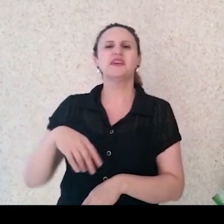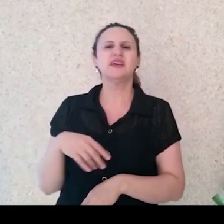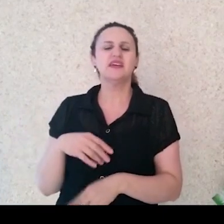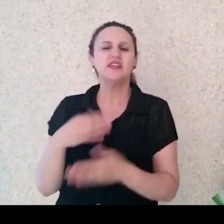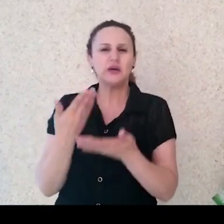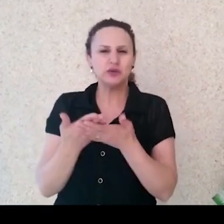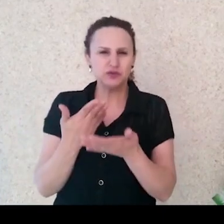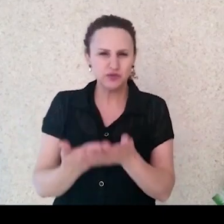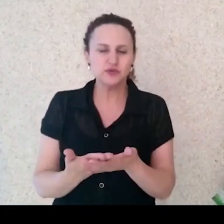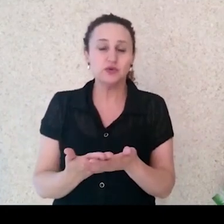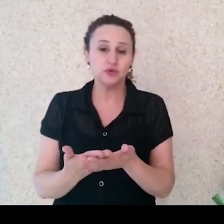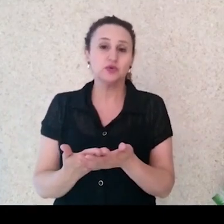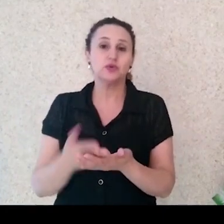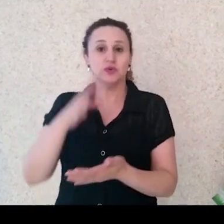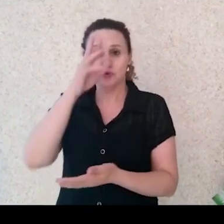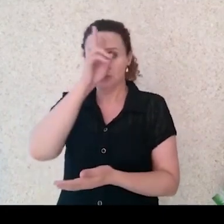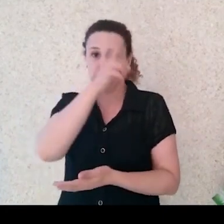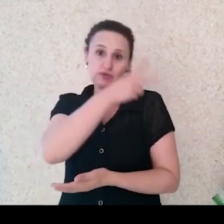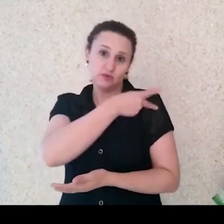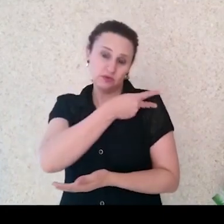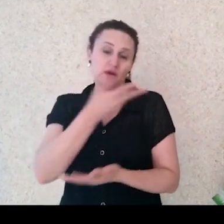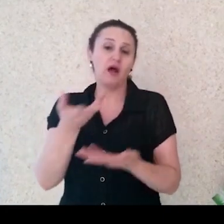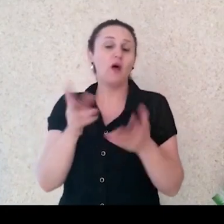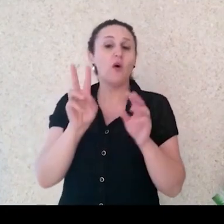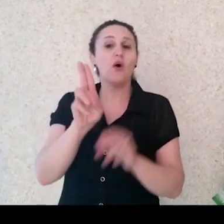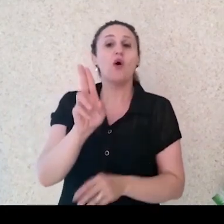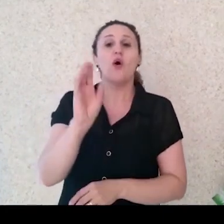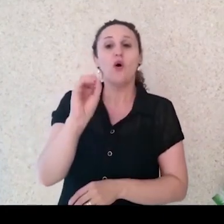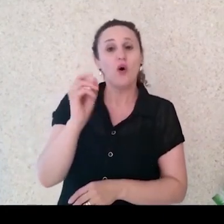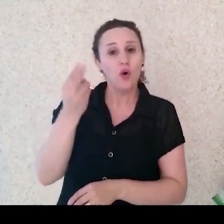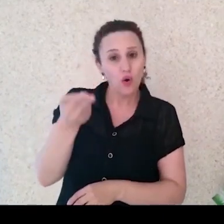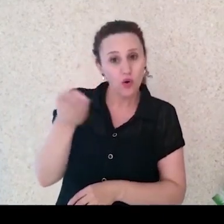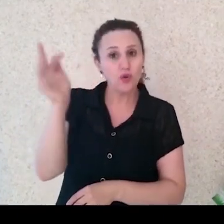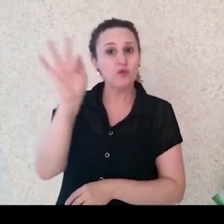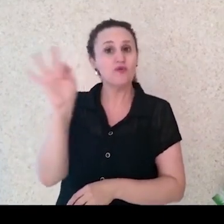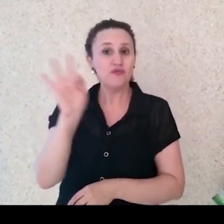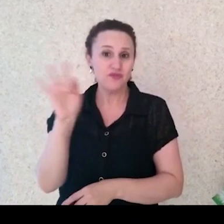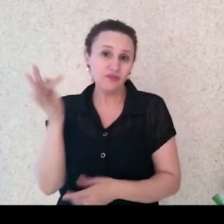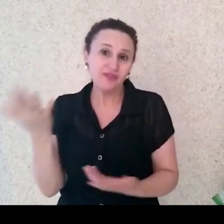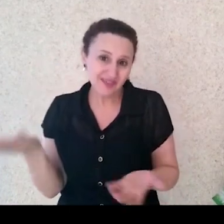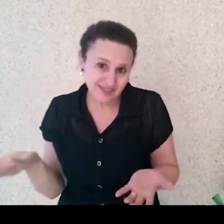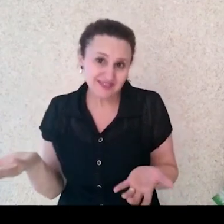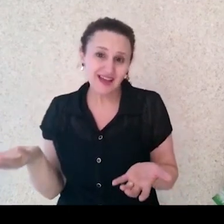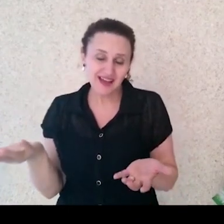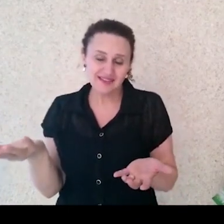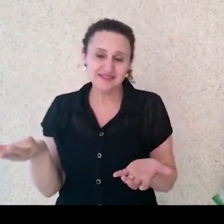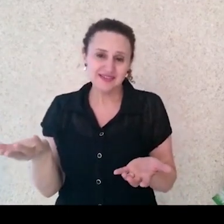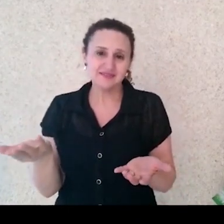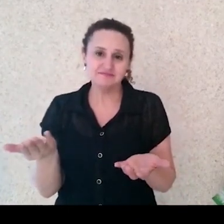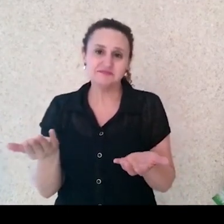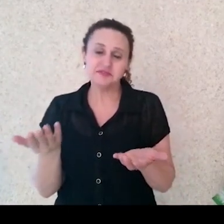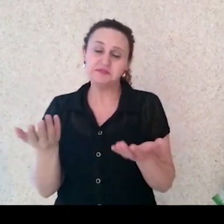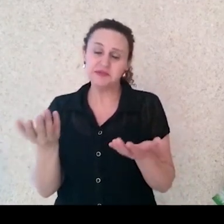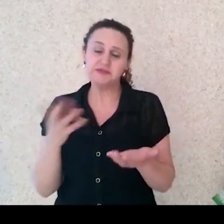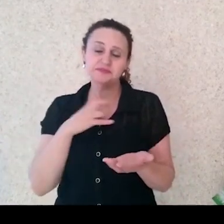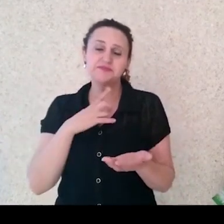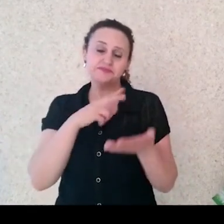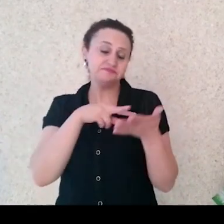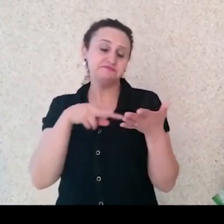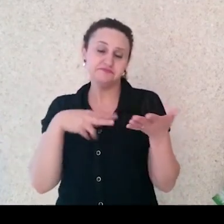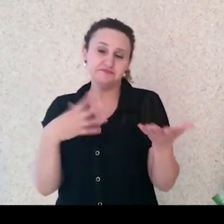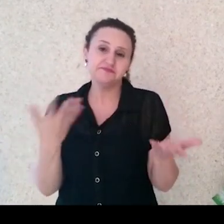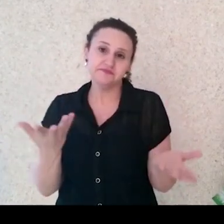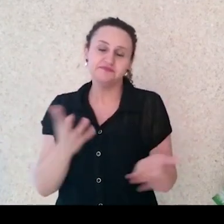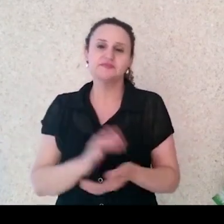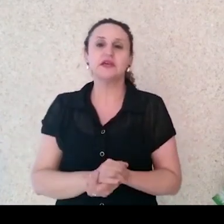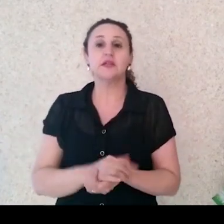público já é um adulto e que pode estar em idade de estar na faculdade, mas não somente. Então é interessante a gente